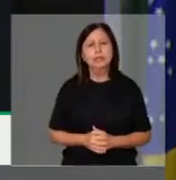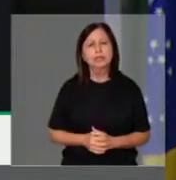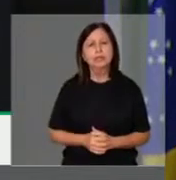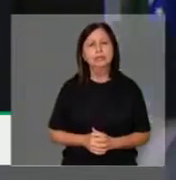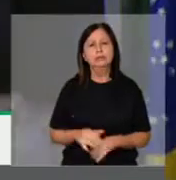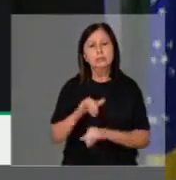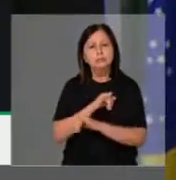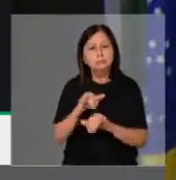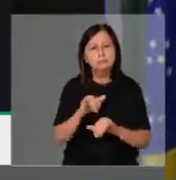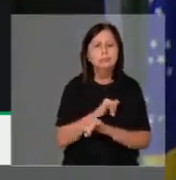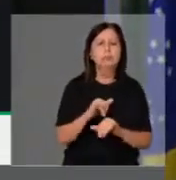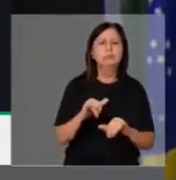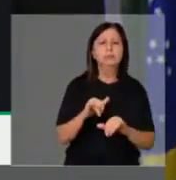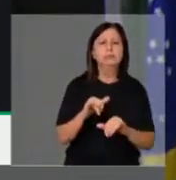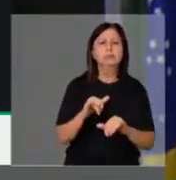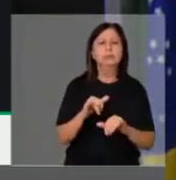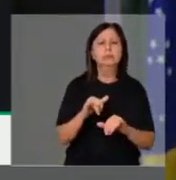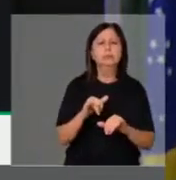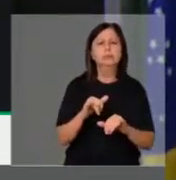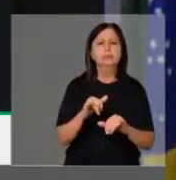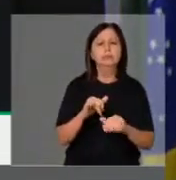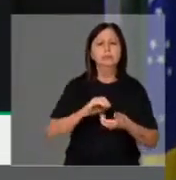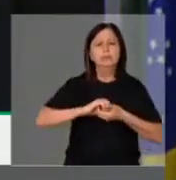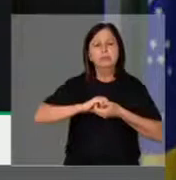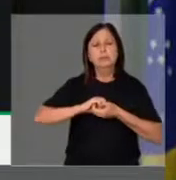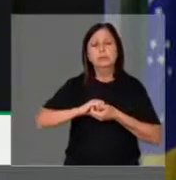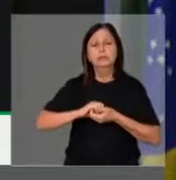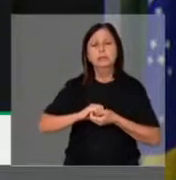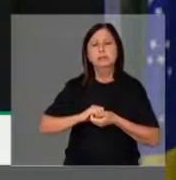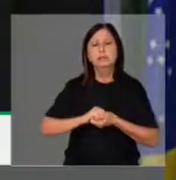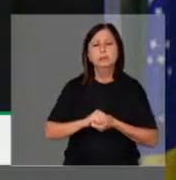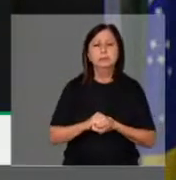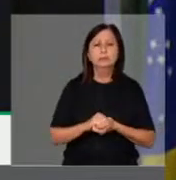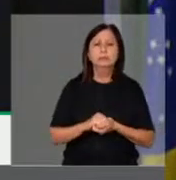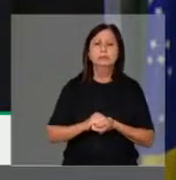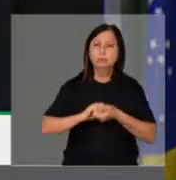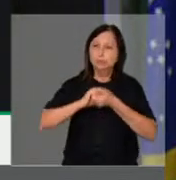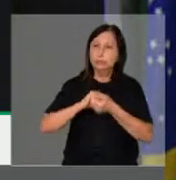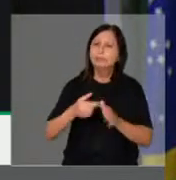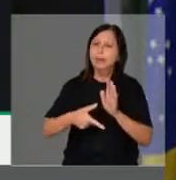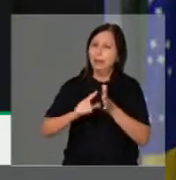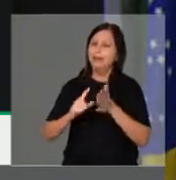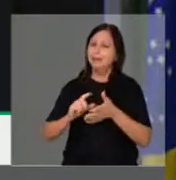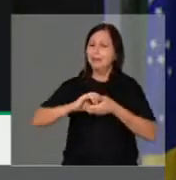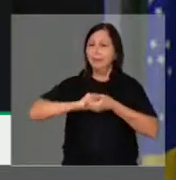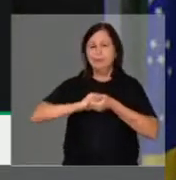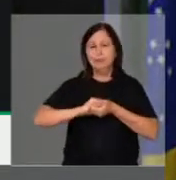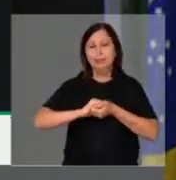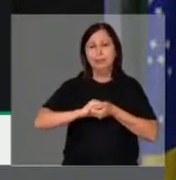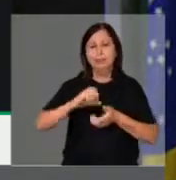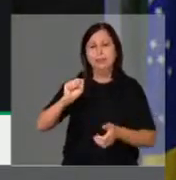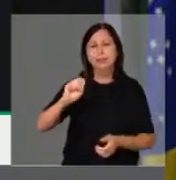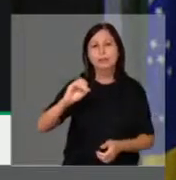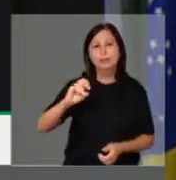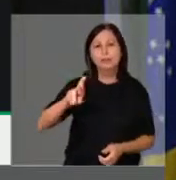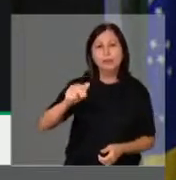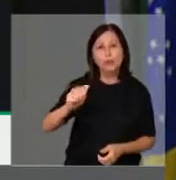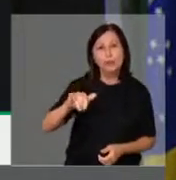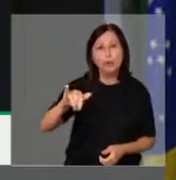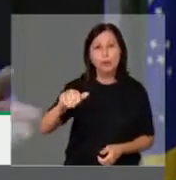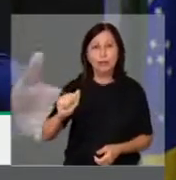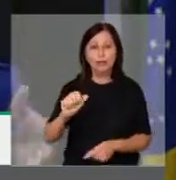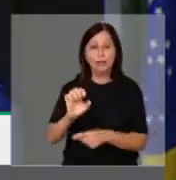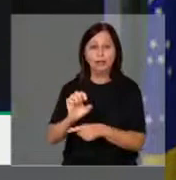manifesto aqui essa tribuna, cumprimentando também a deputada Soraya Manato, Capixaba, que está aqui ao nosso lado,